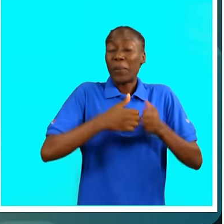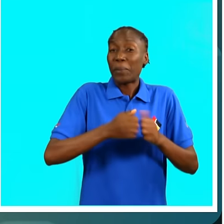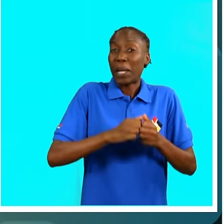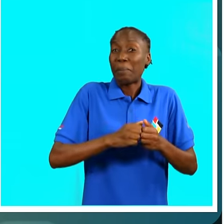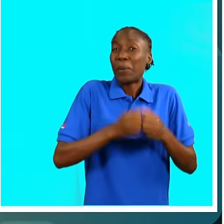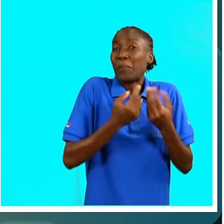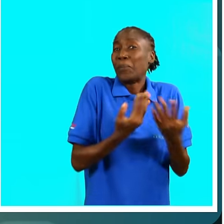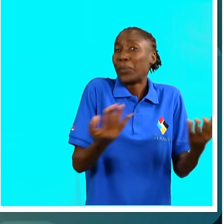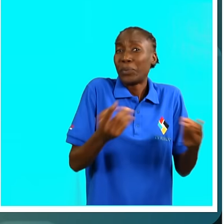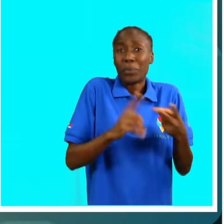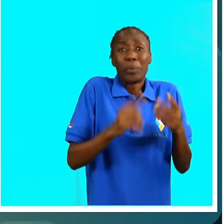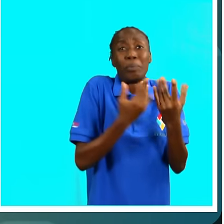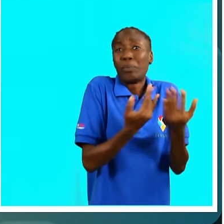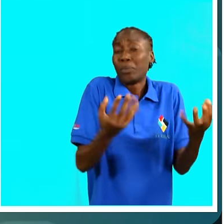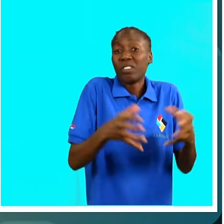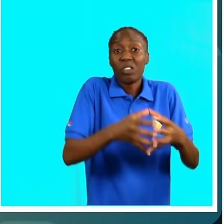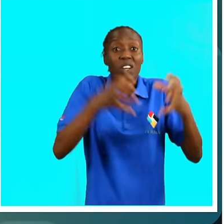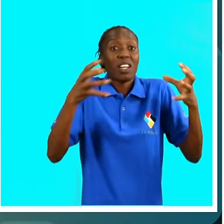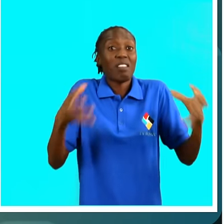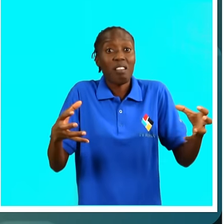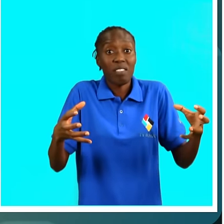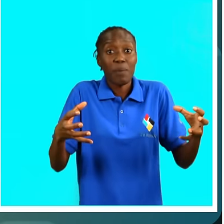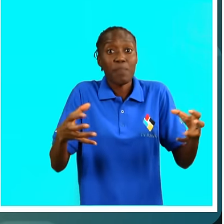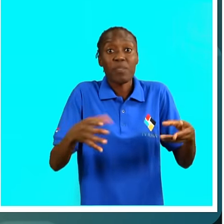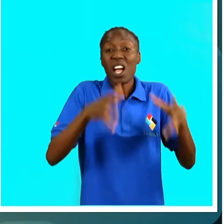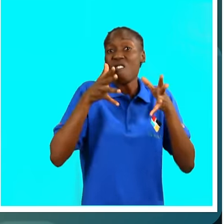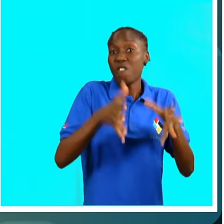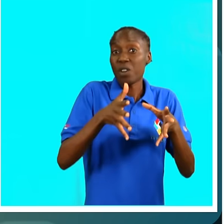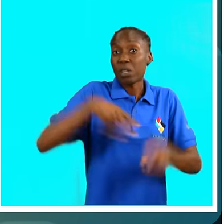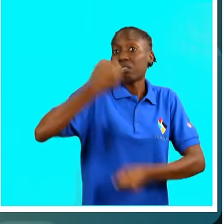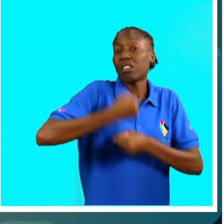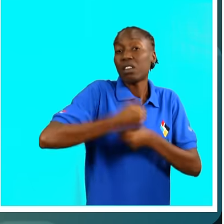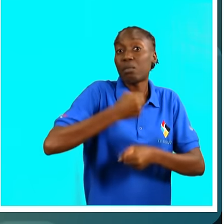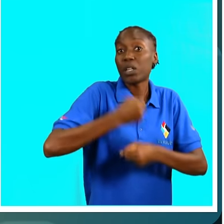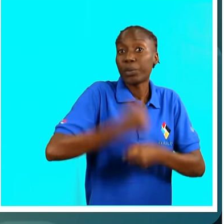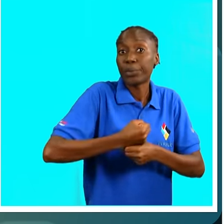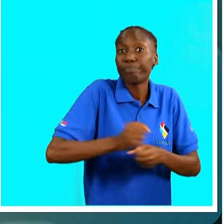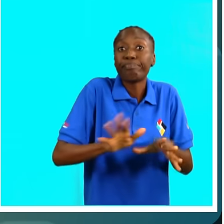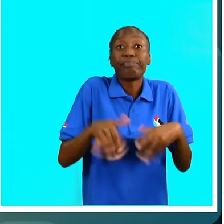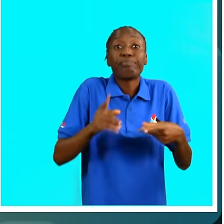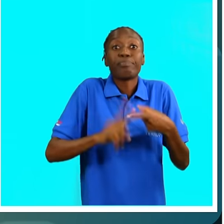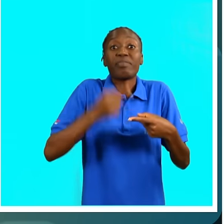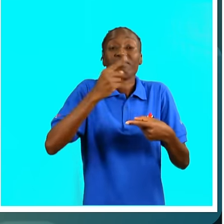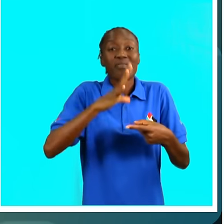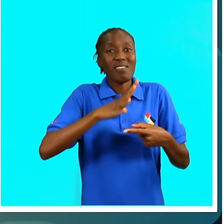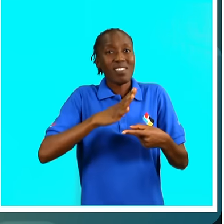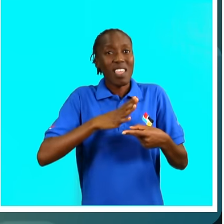têm um problema muito grande, são as condições de trabalho.